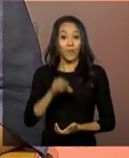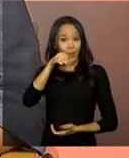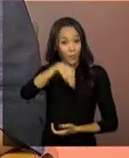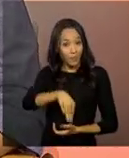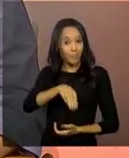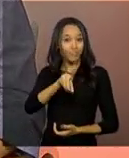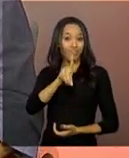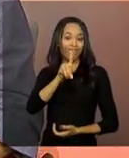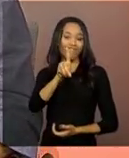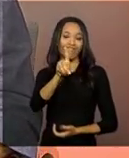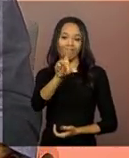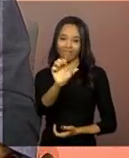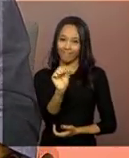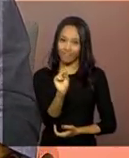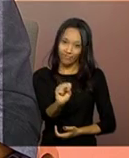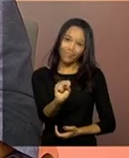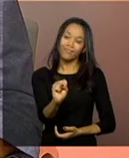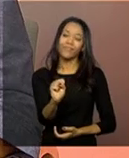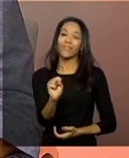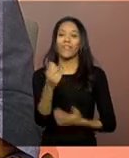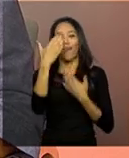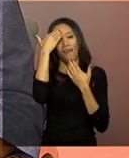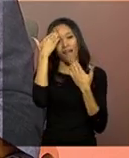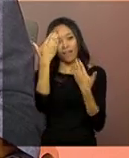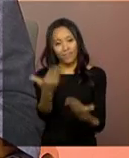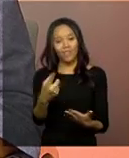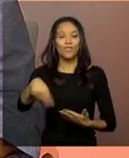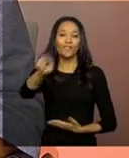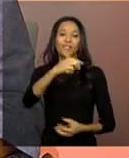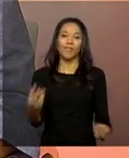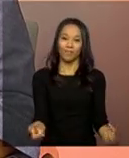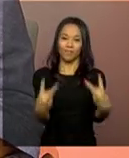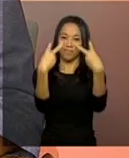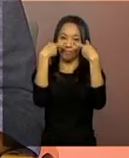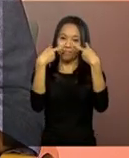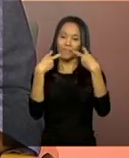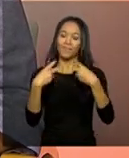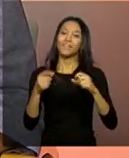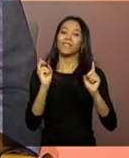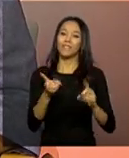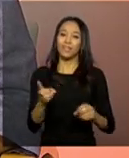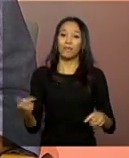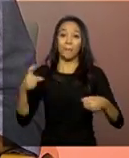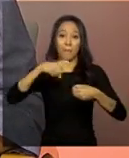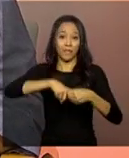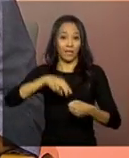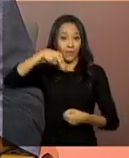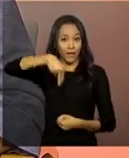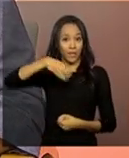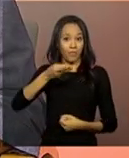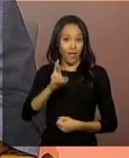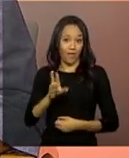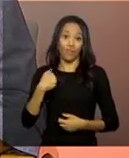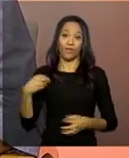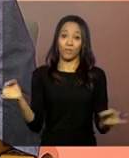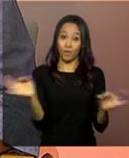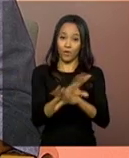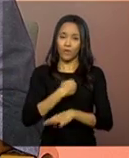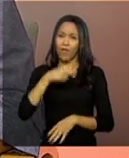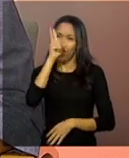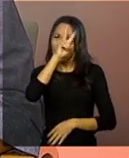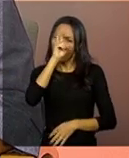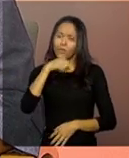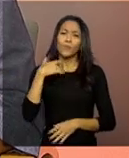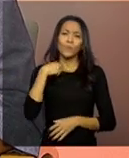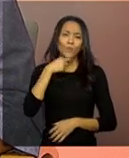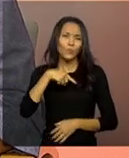do Desenvolvimento Social e Combate à Fome agradece a sua audiência e a parceria com a NBR. Nós ficamos por aqui, lembrando que as